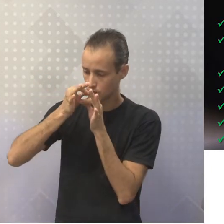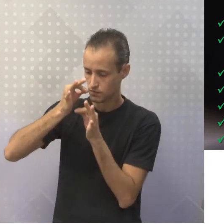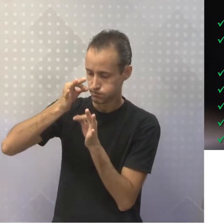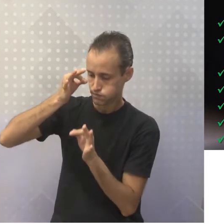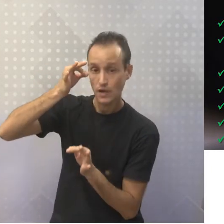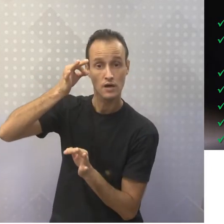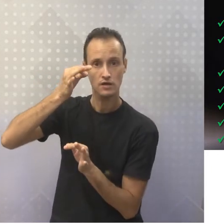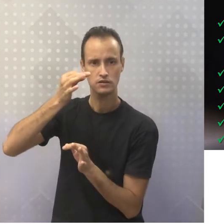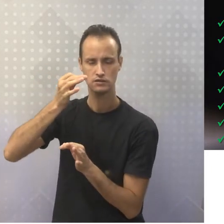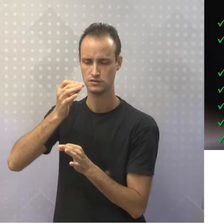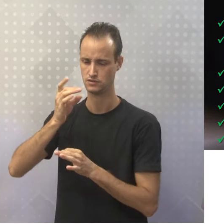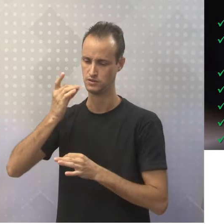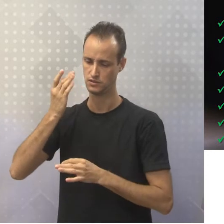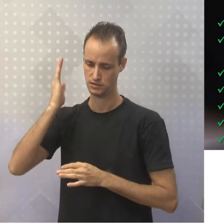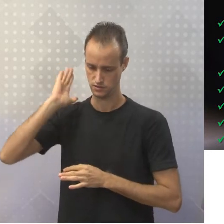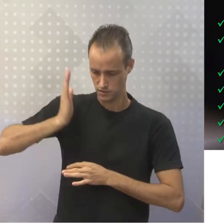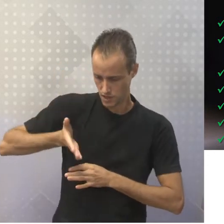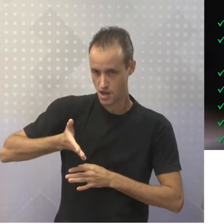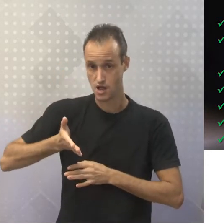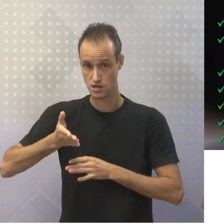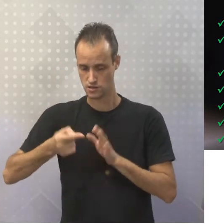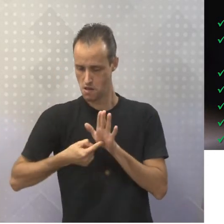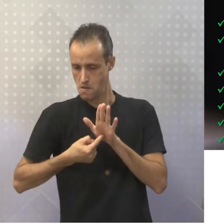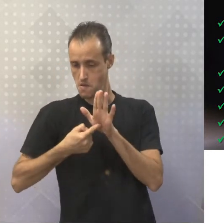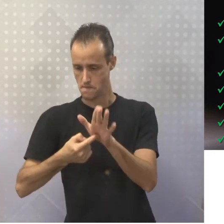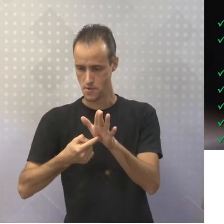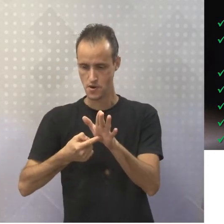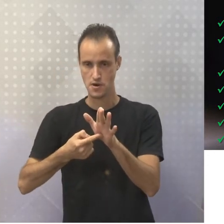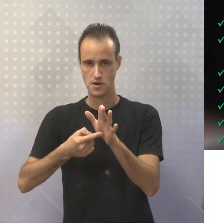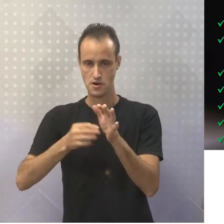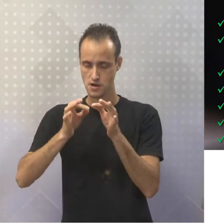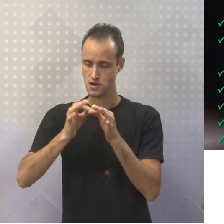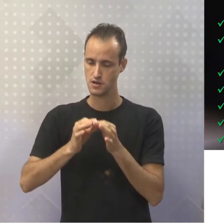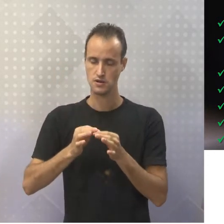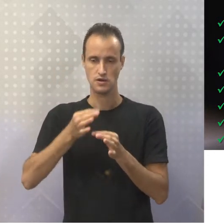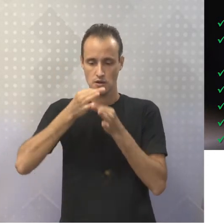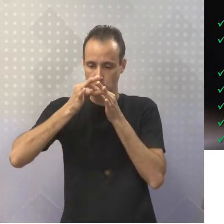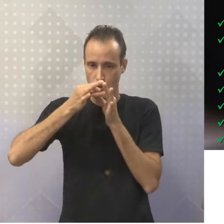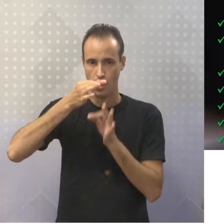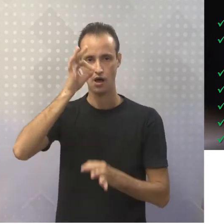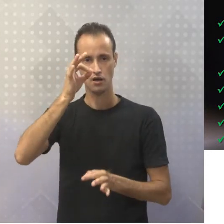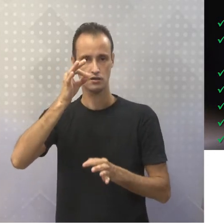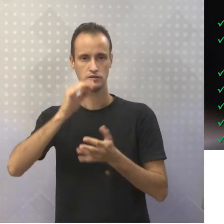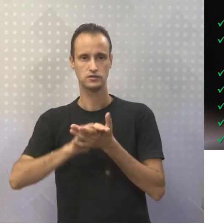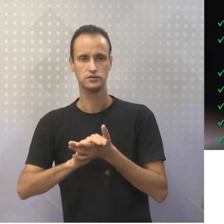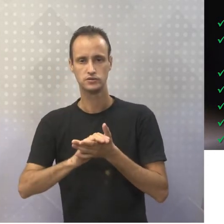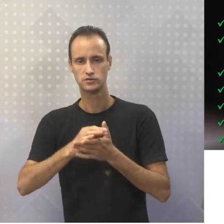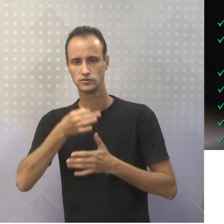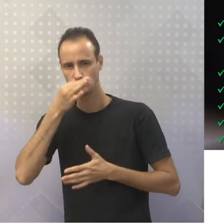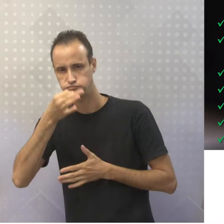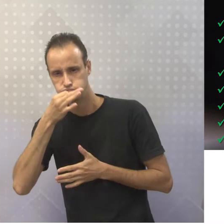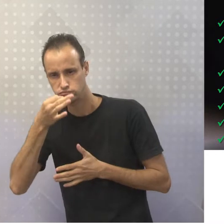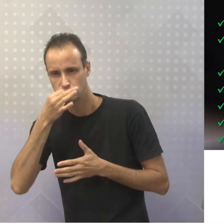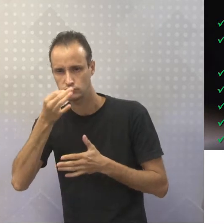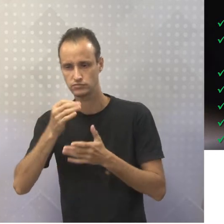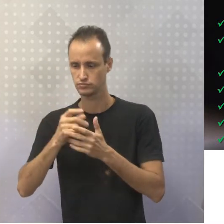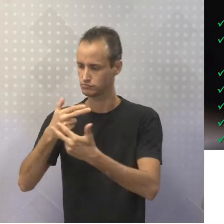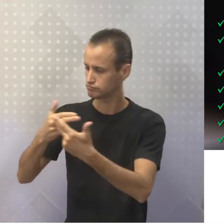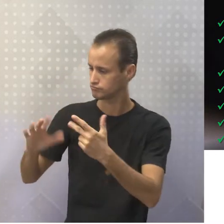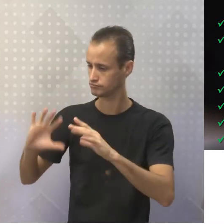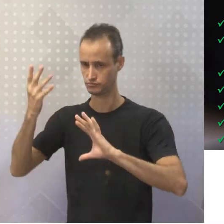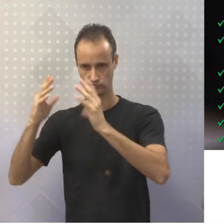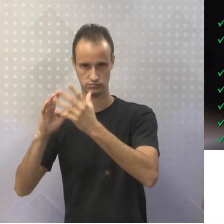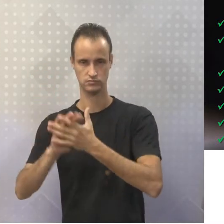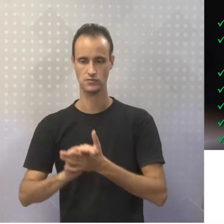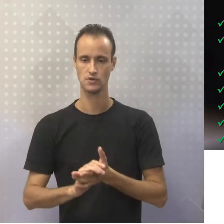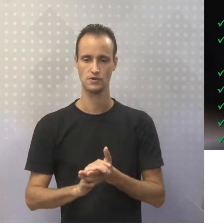pretende revelar depoimentos, comentários e reportagem dos fatos. Então, esse discurso direto é